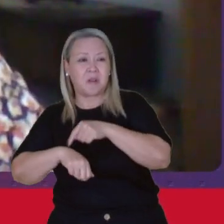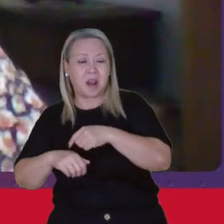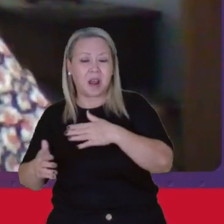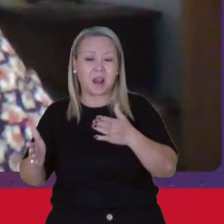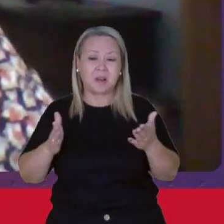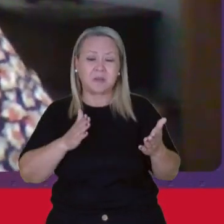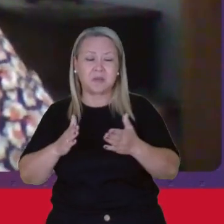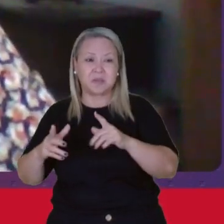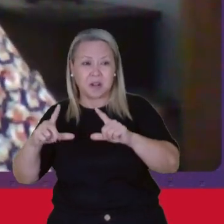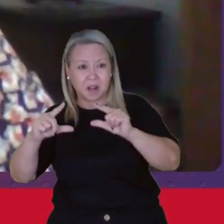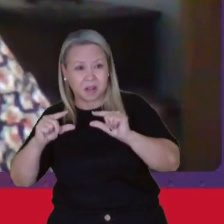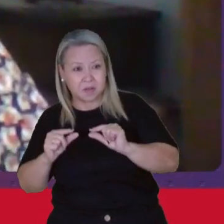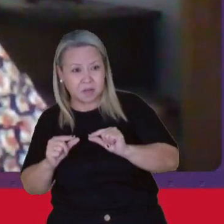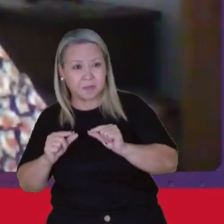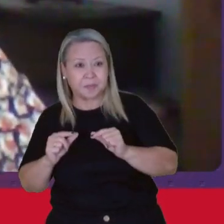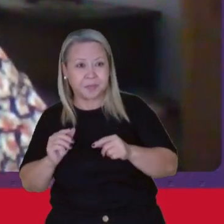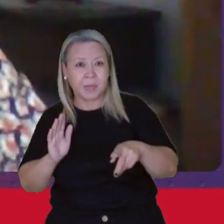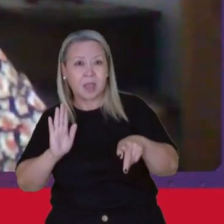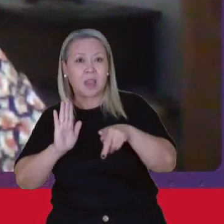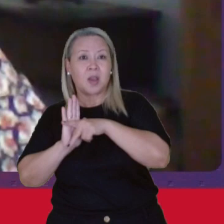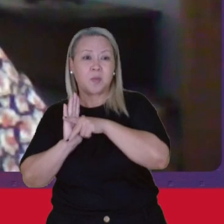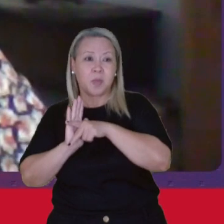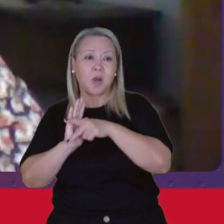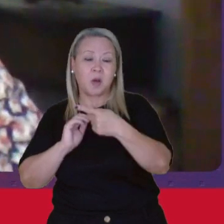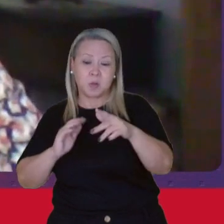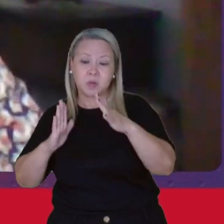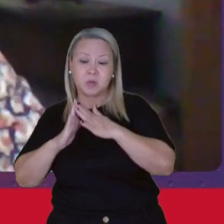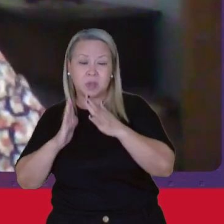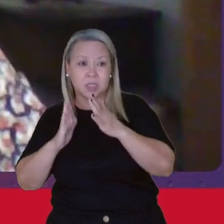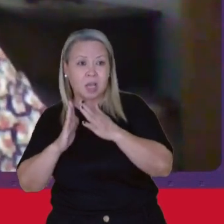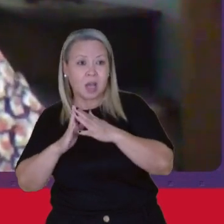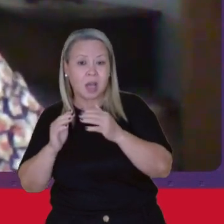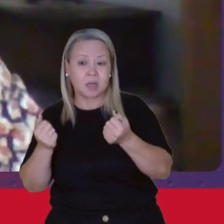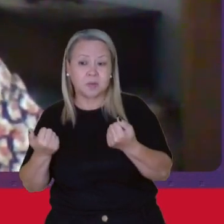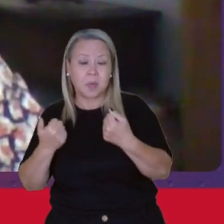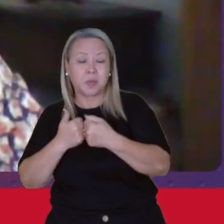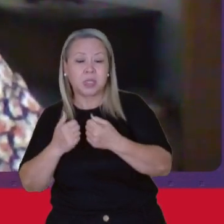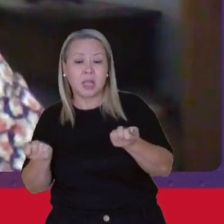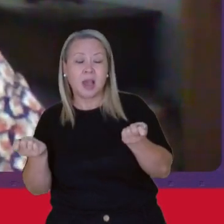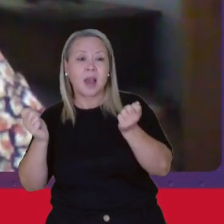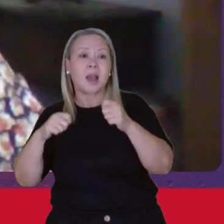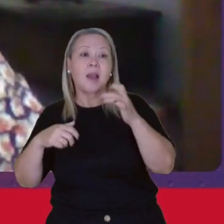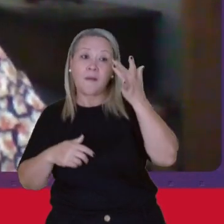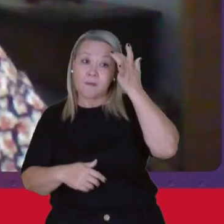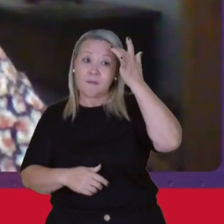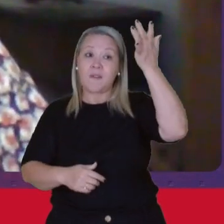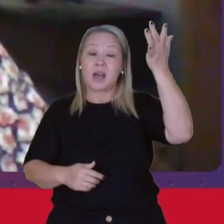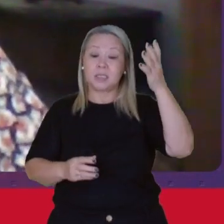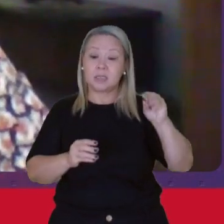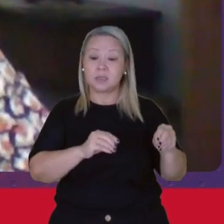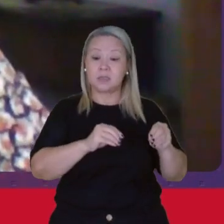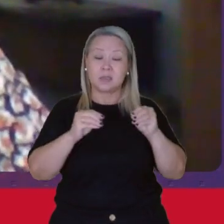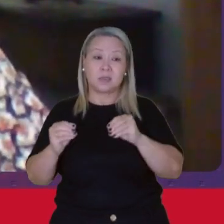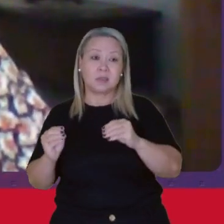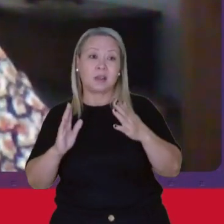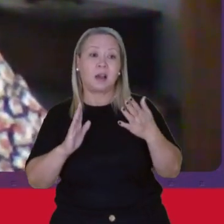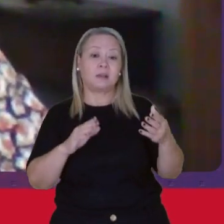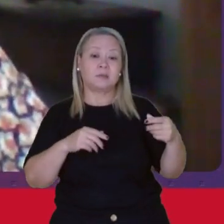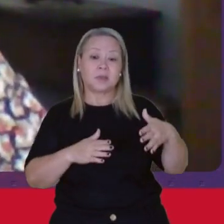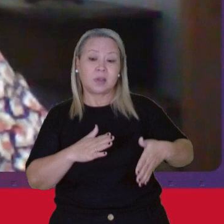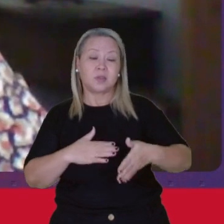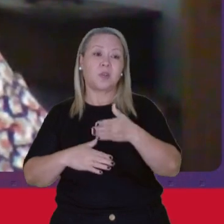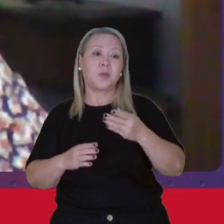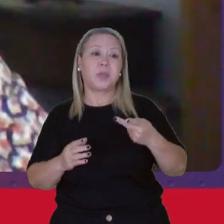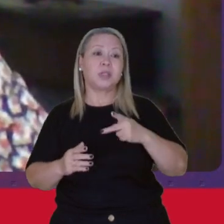Reduzidas Próximos Das suas Casas Para poder Facilitar O deslocamento O que implica Numa